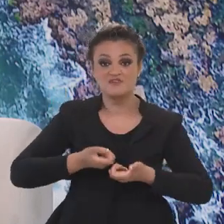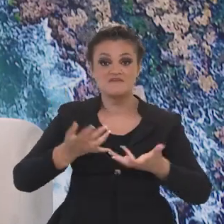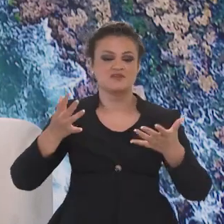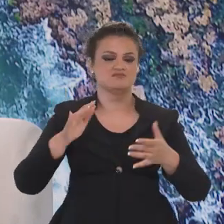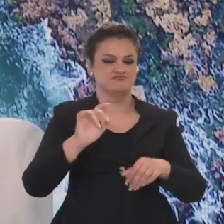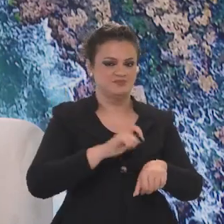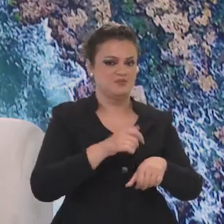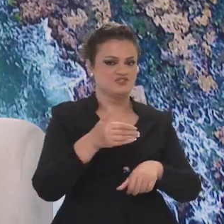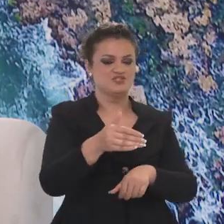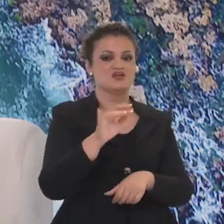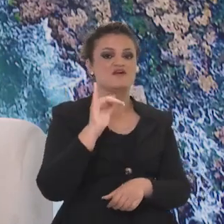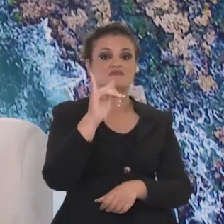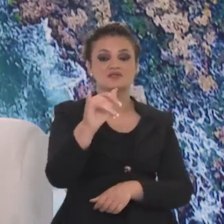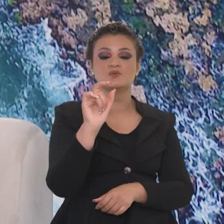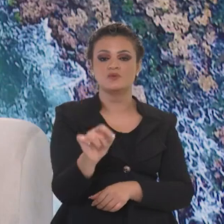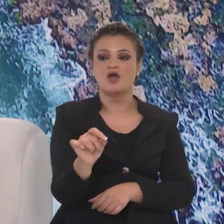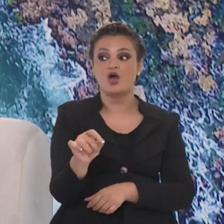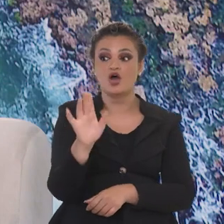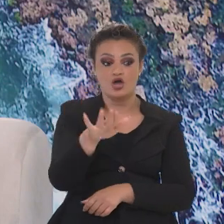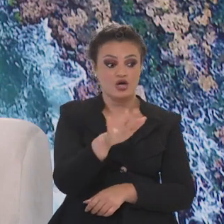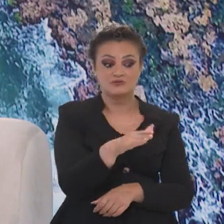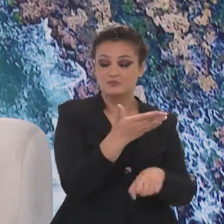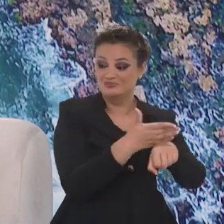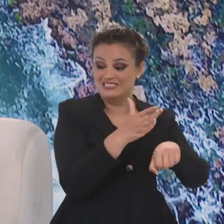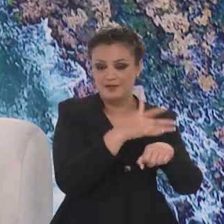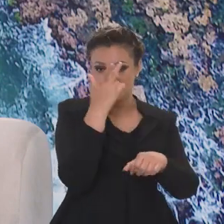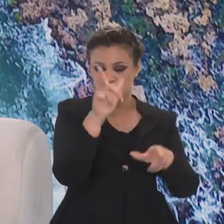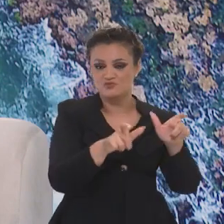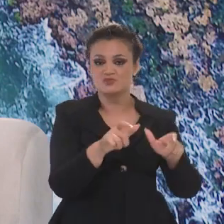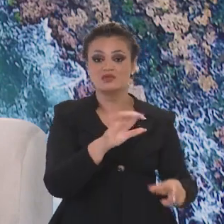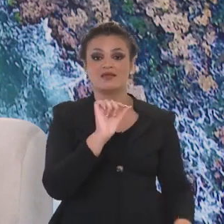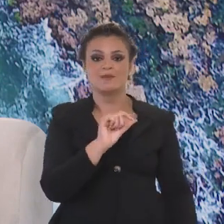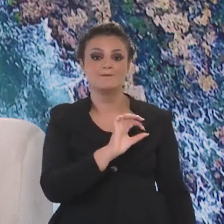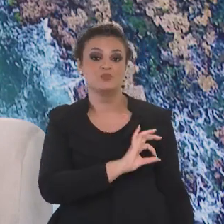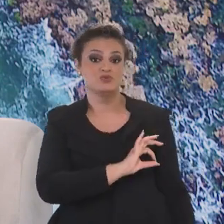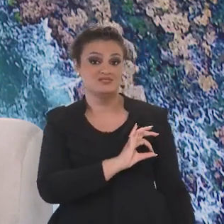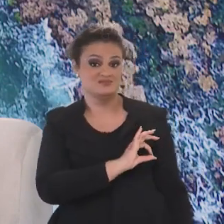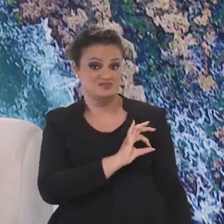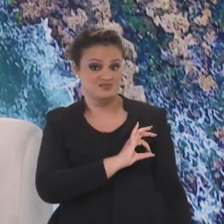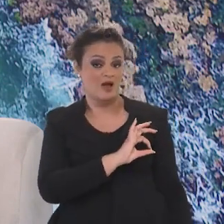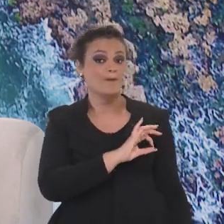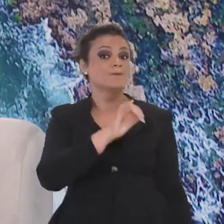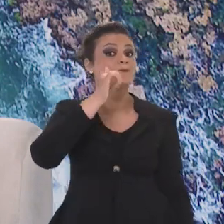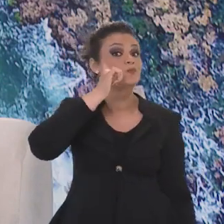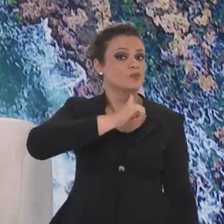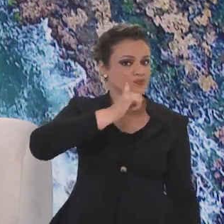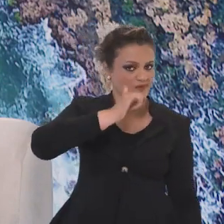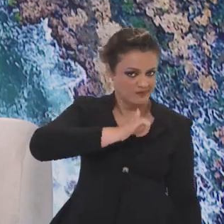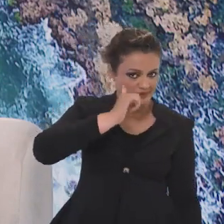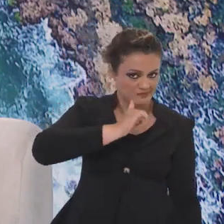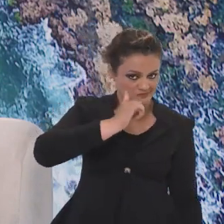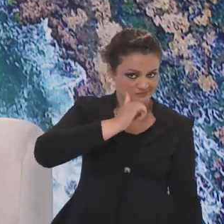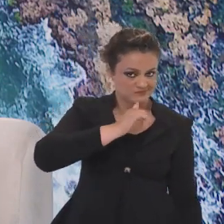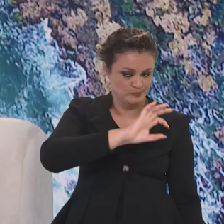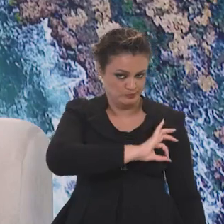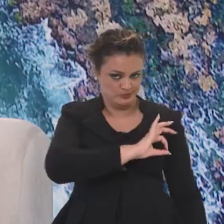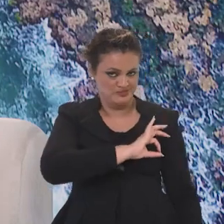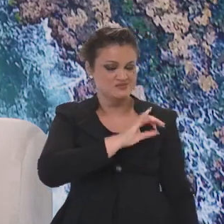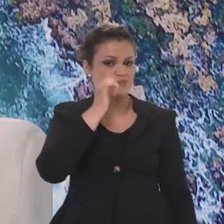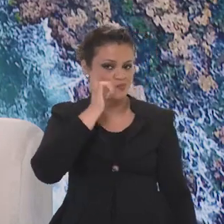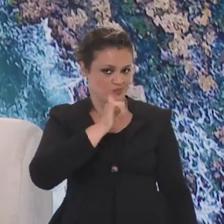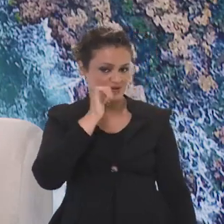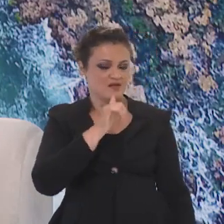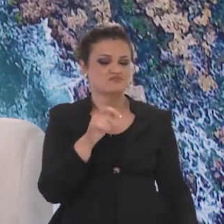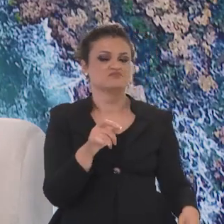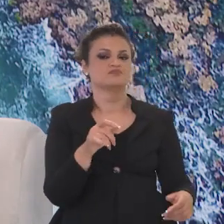a gente vai lançar em breve para dizer o seguinte. Vamos capacitar policiais mulheres nos estados, que a polícia não é de gestão